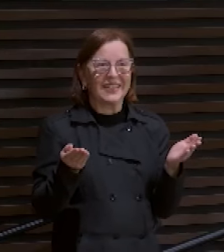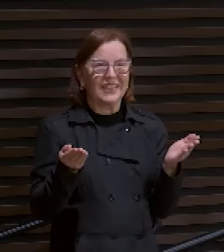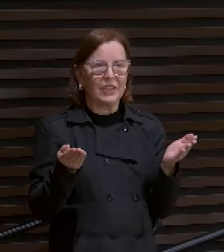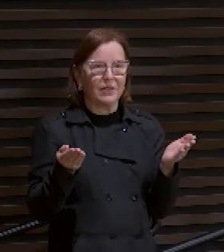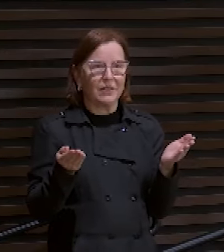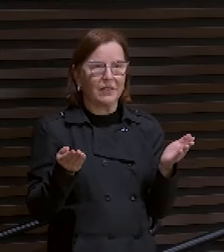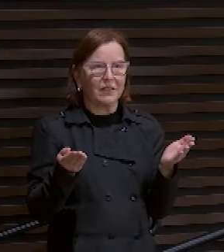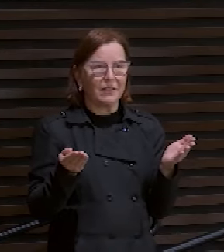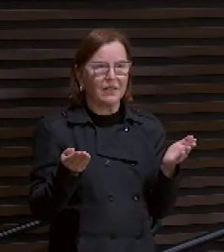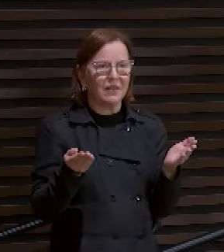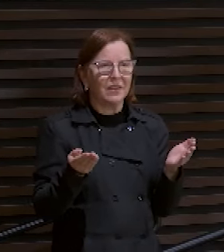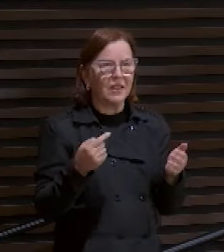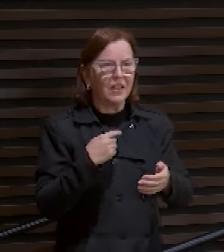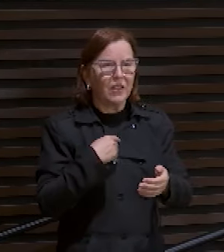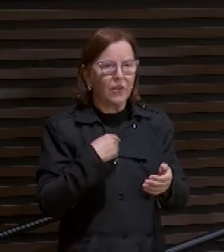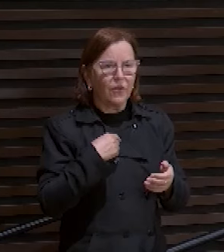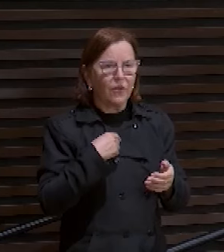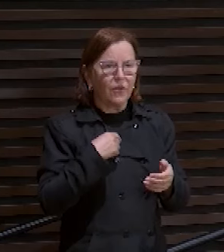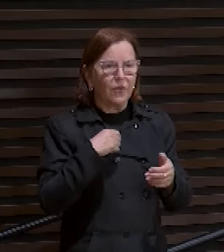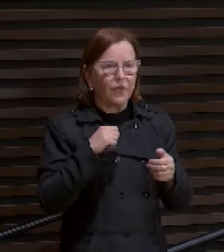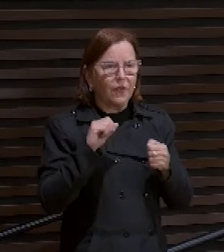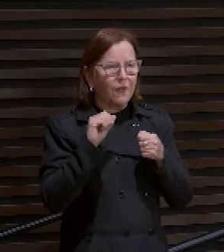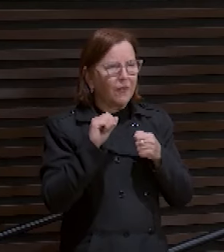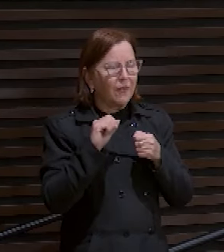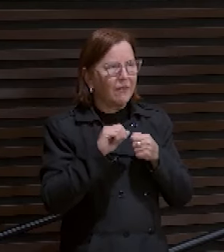Como é que eu vou fazer com a masturbação?